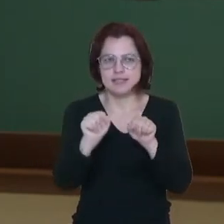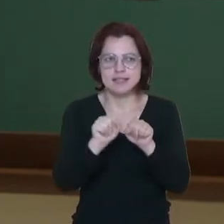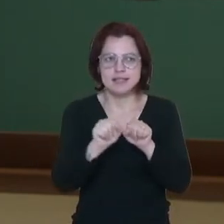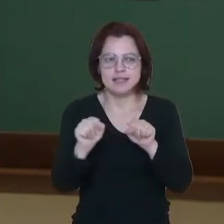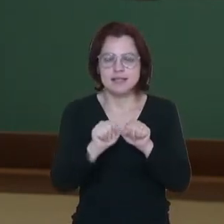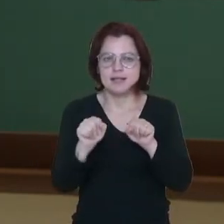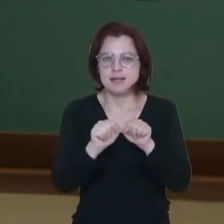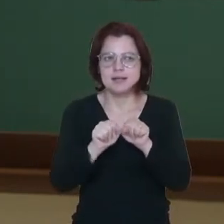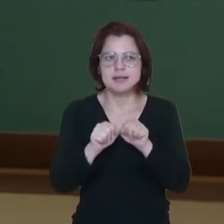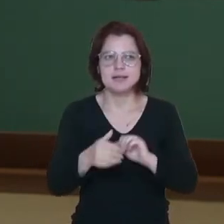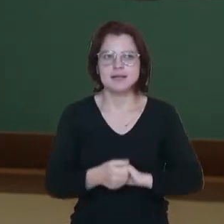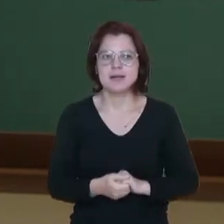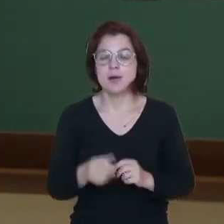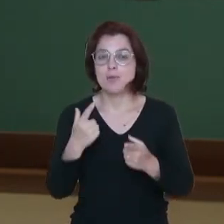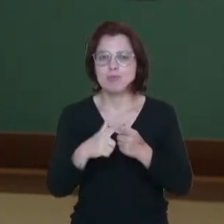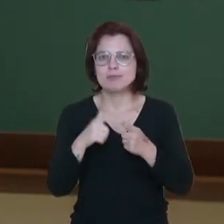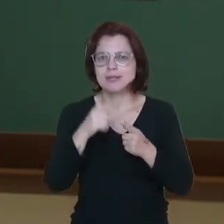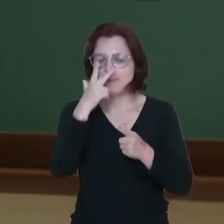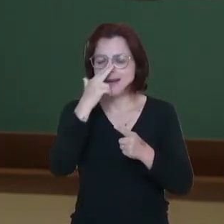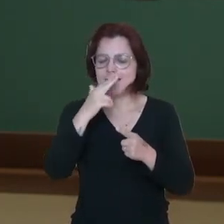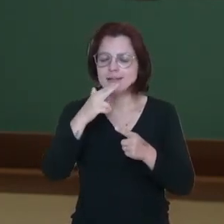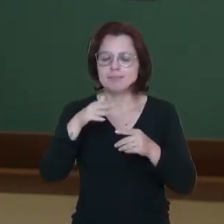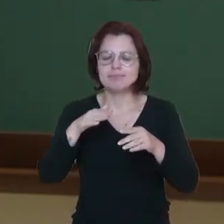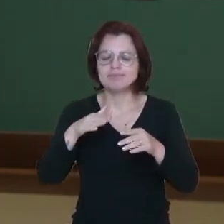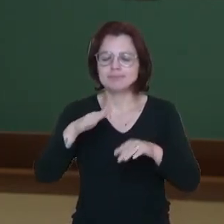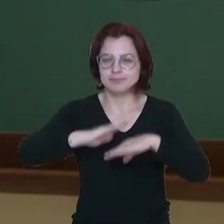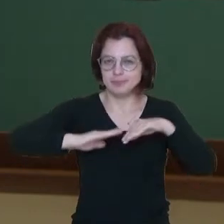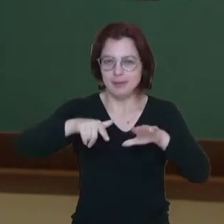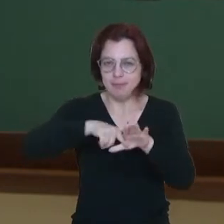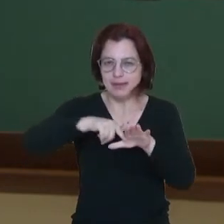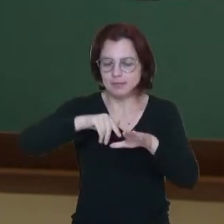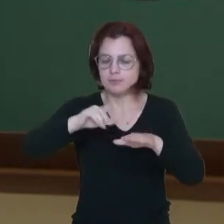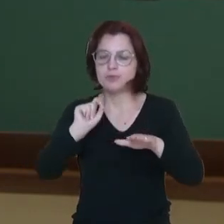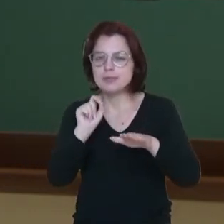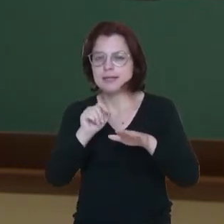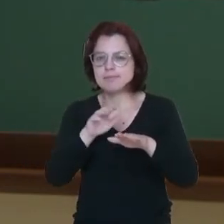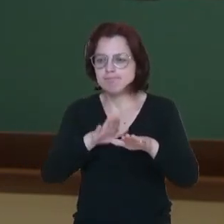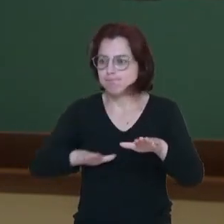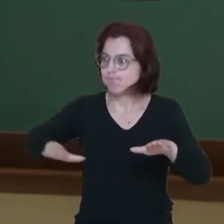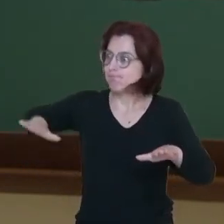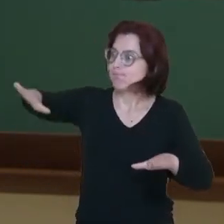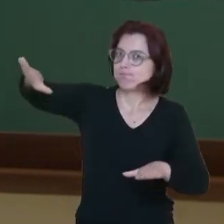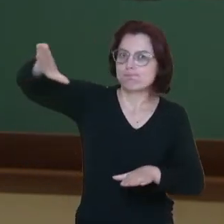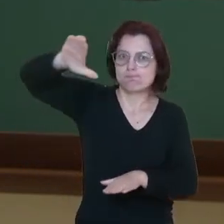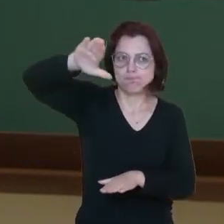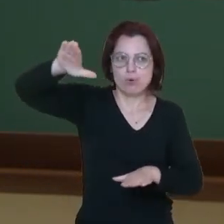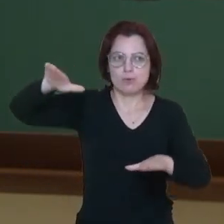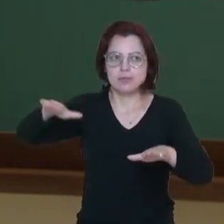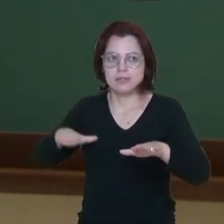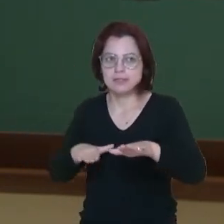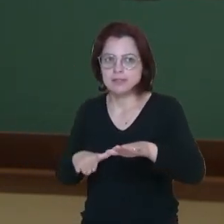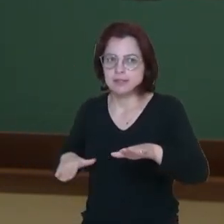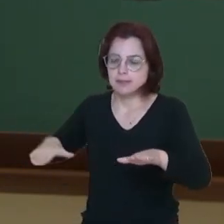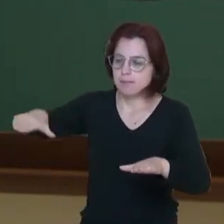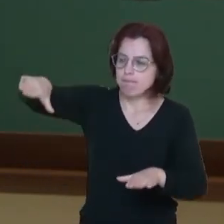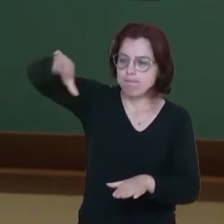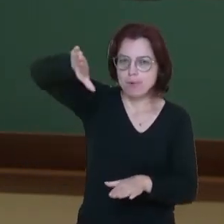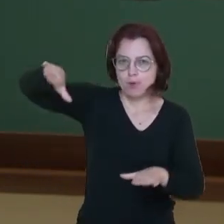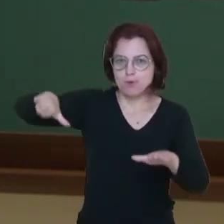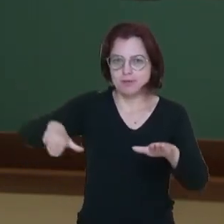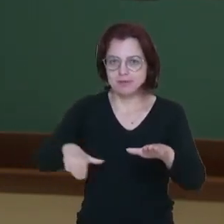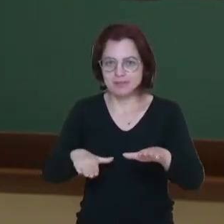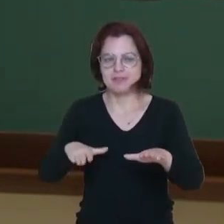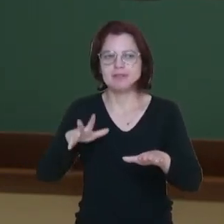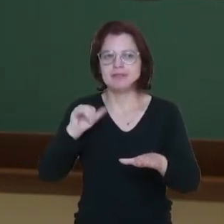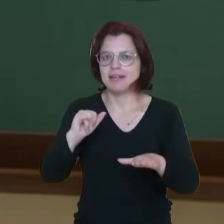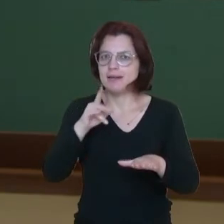golpe muito amplo, certo? Com uma grande altitude de execução, o pé vai